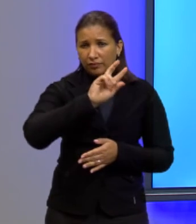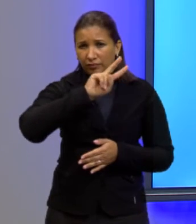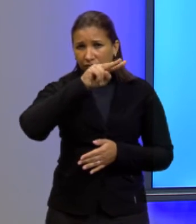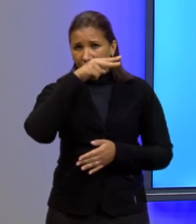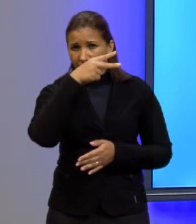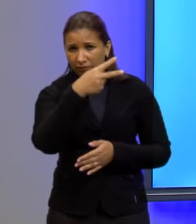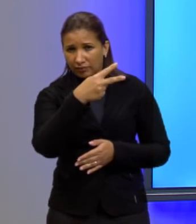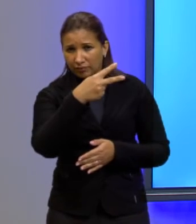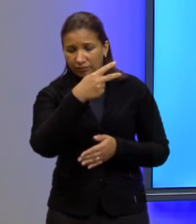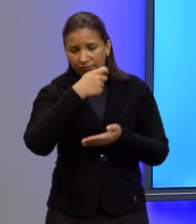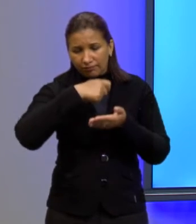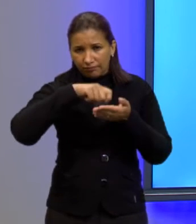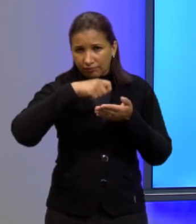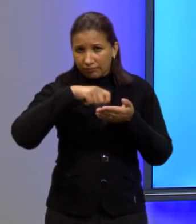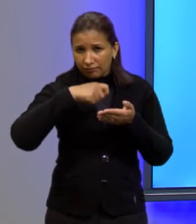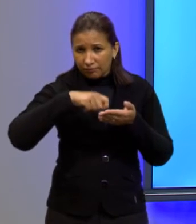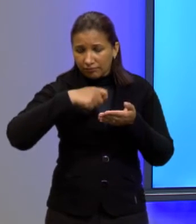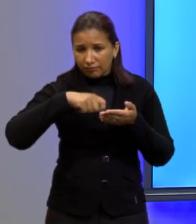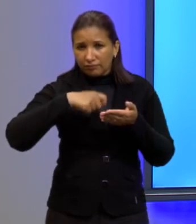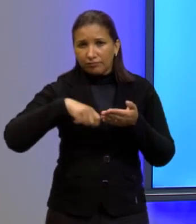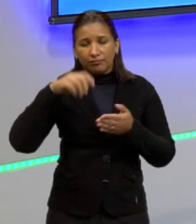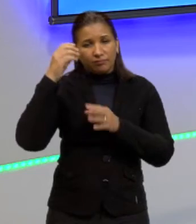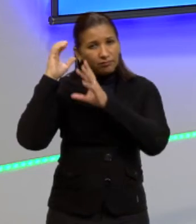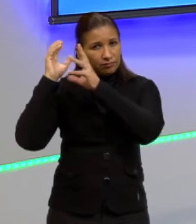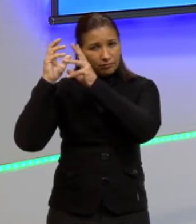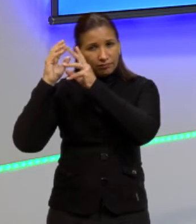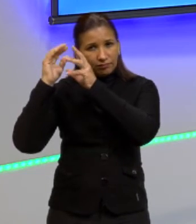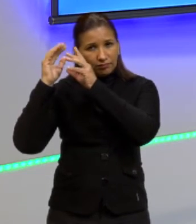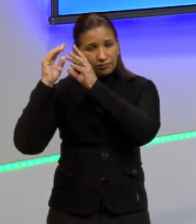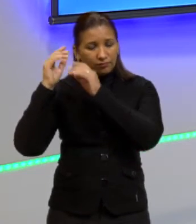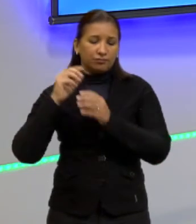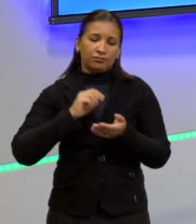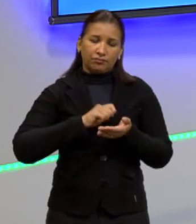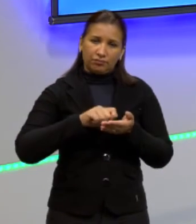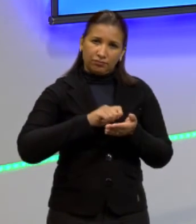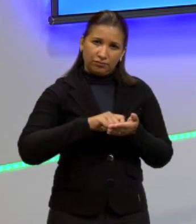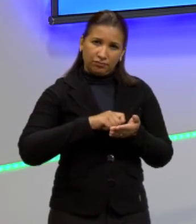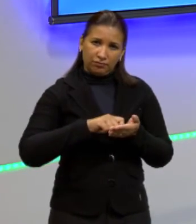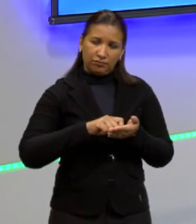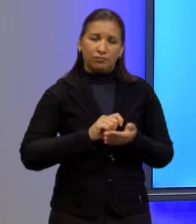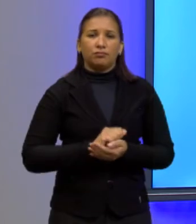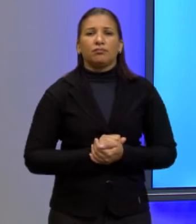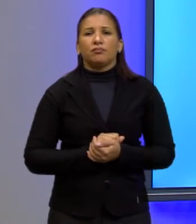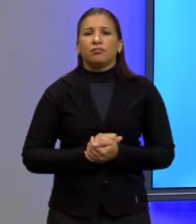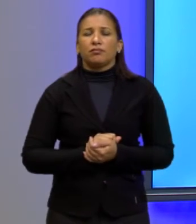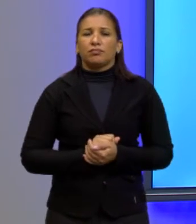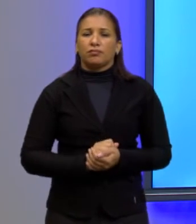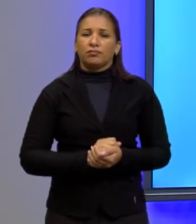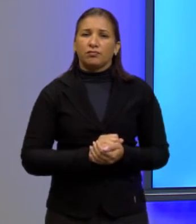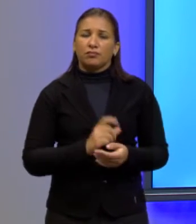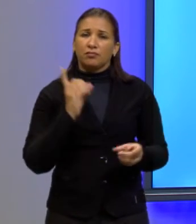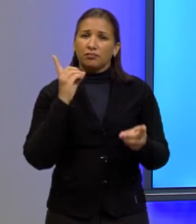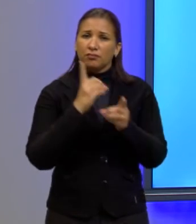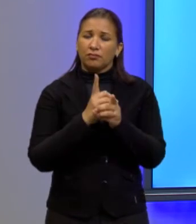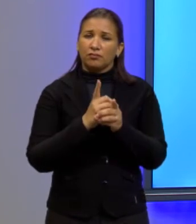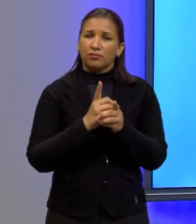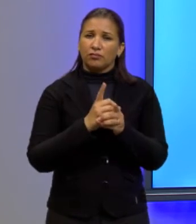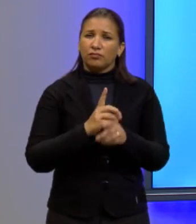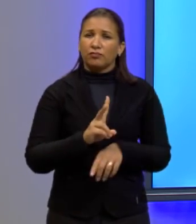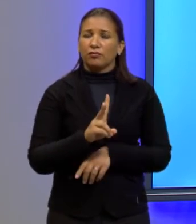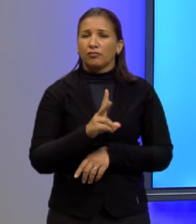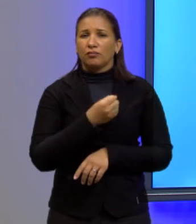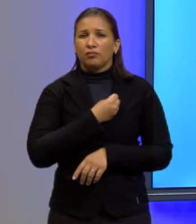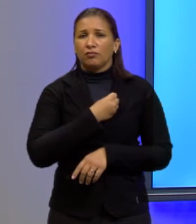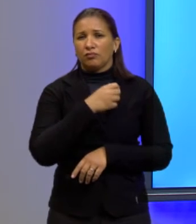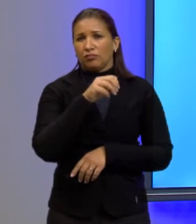a punho só a mente não tem calculadora nenhuma ajudando achamos o valor do A quem é o valor